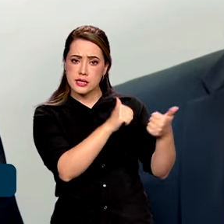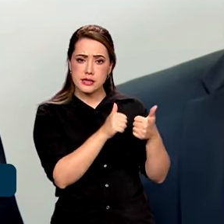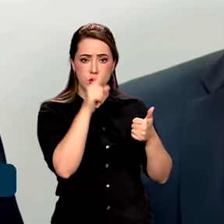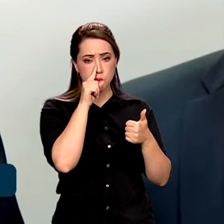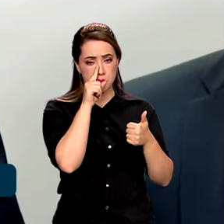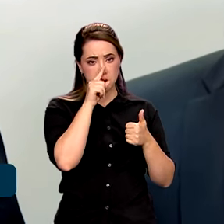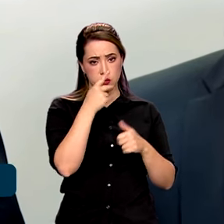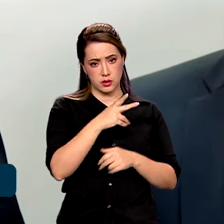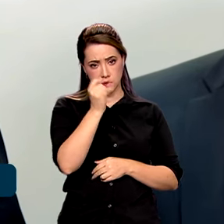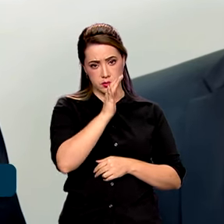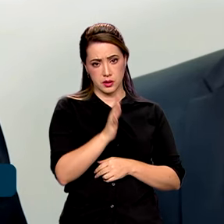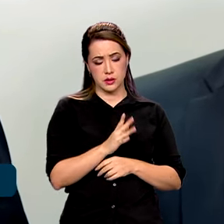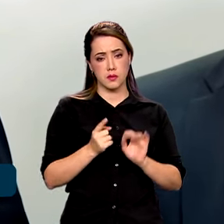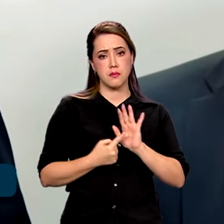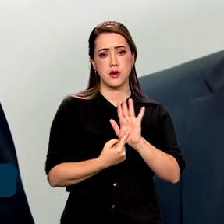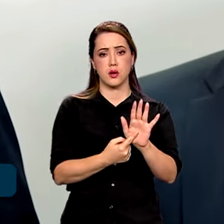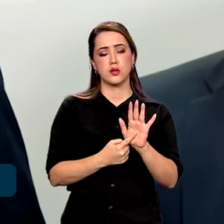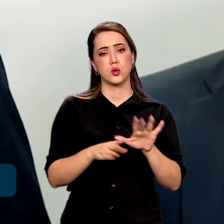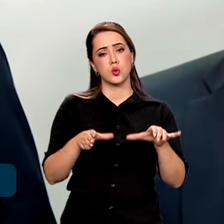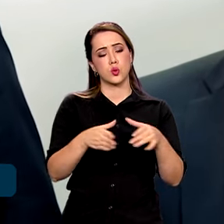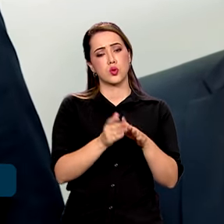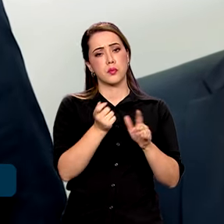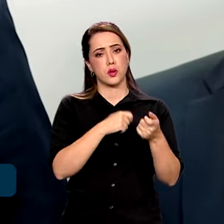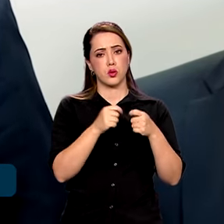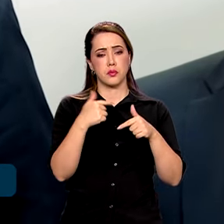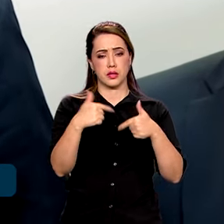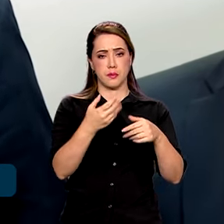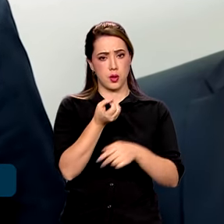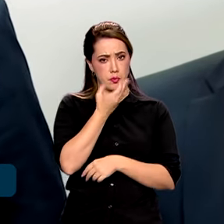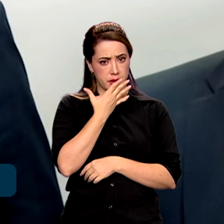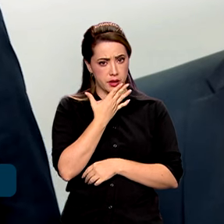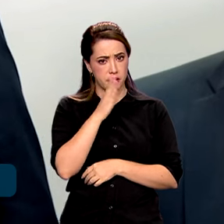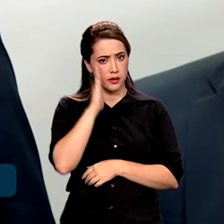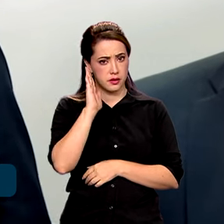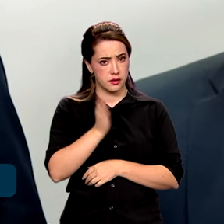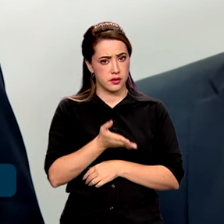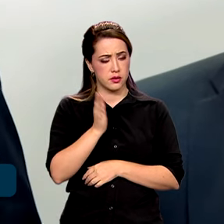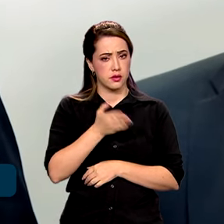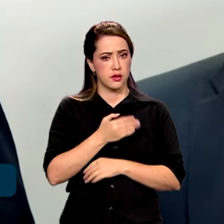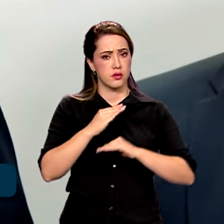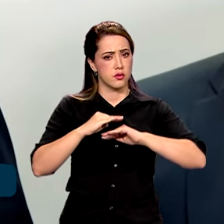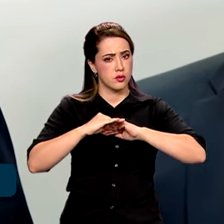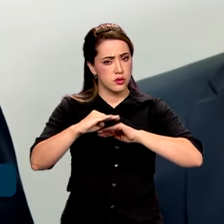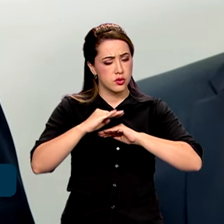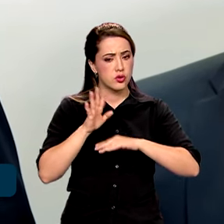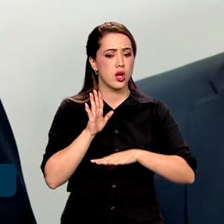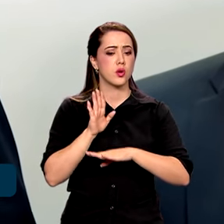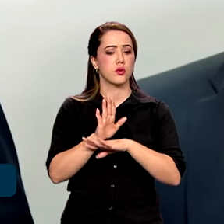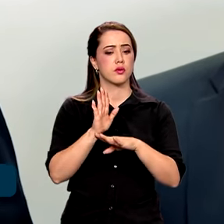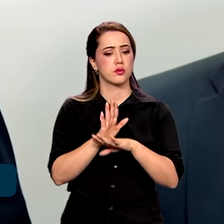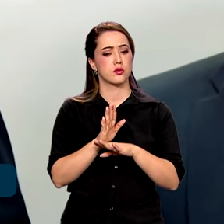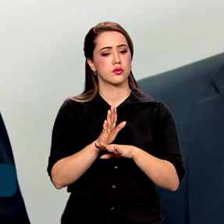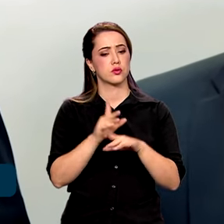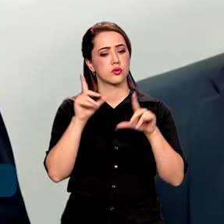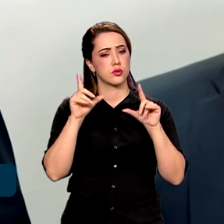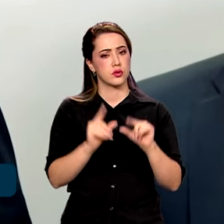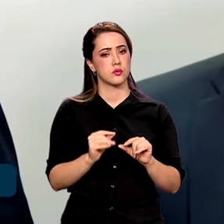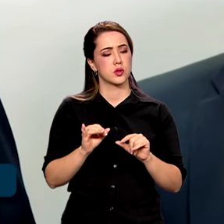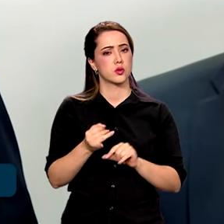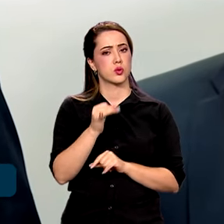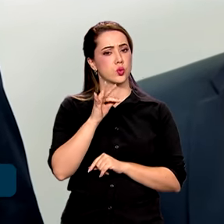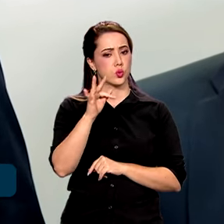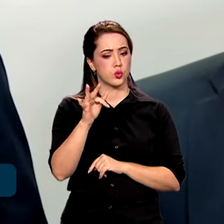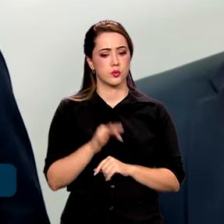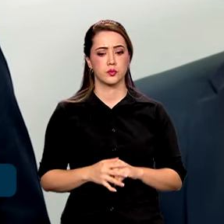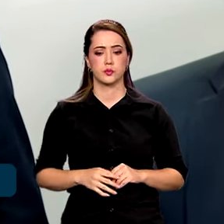econômica tem feito o que deve ser feito, a forma como tem que ser feito e já pavimenta ou ajuda numa queda de juros futuros?